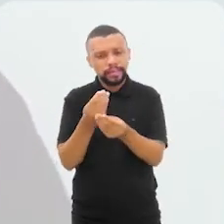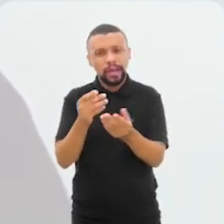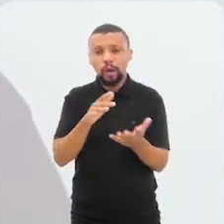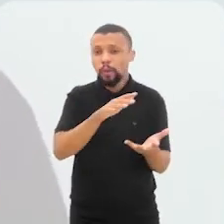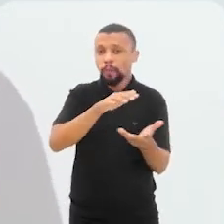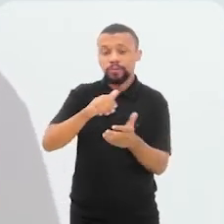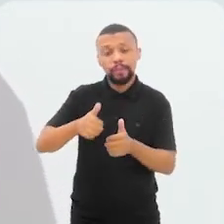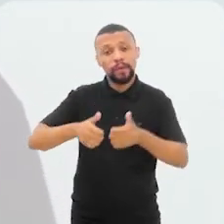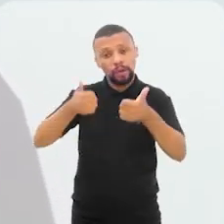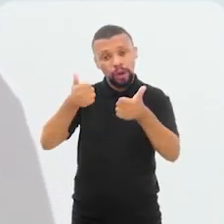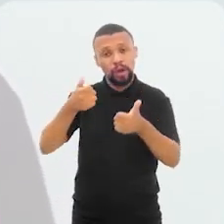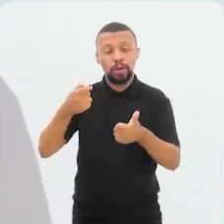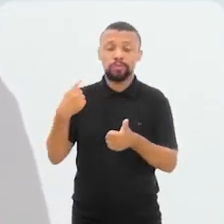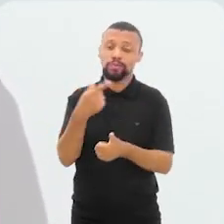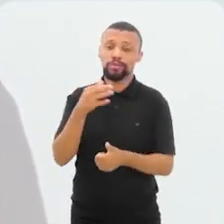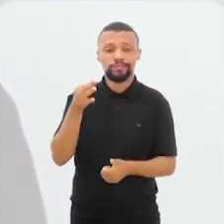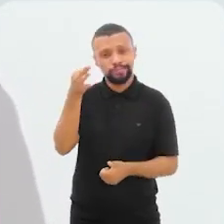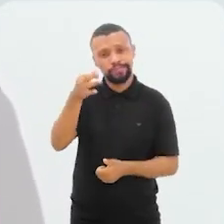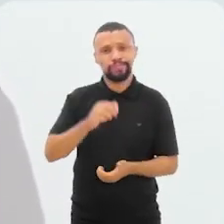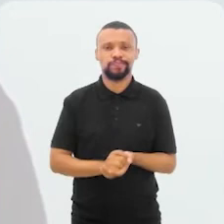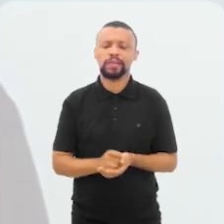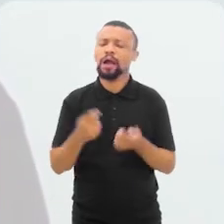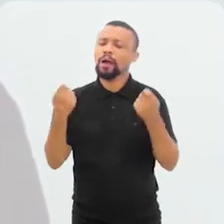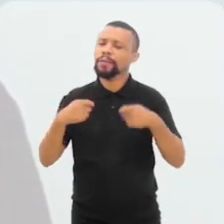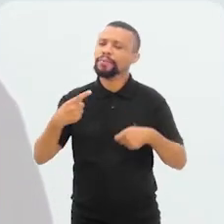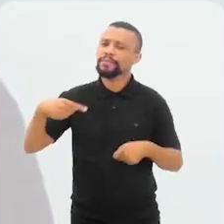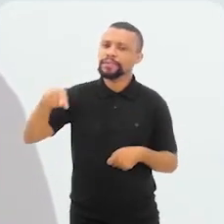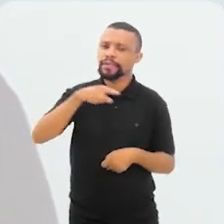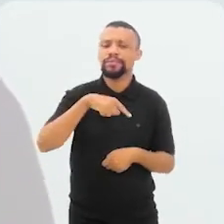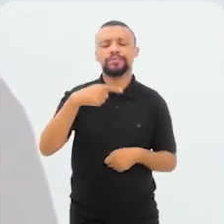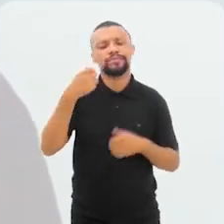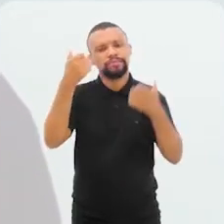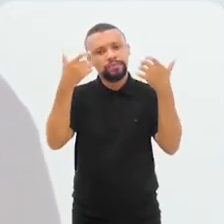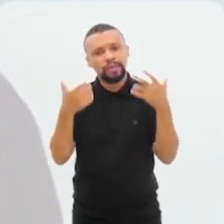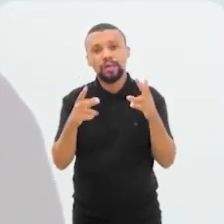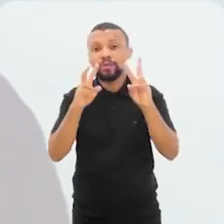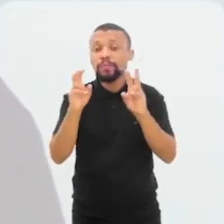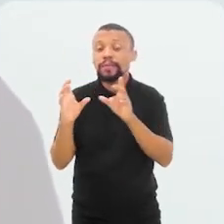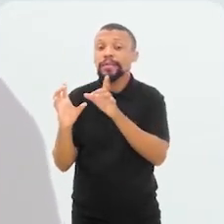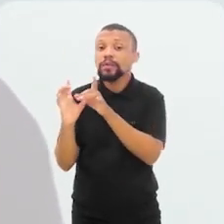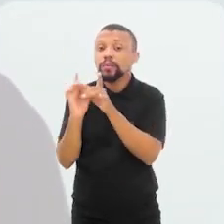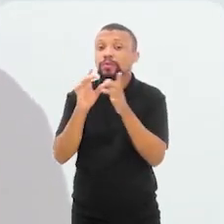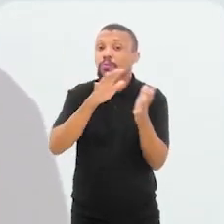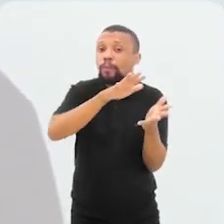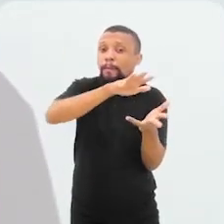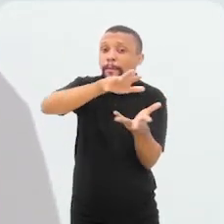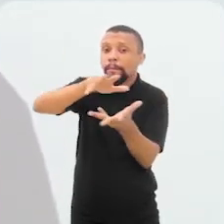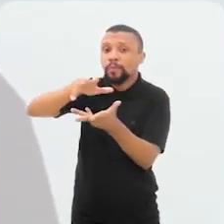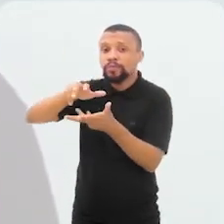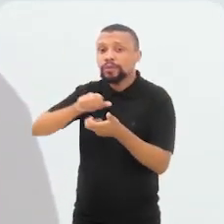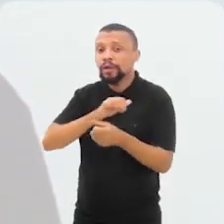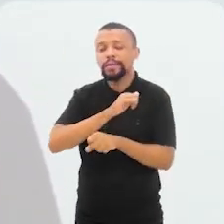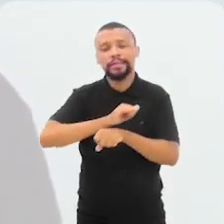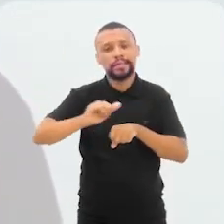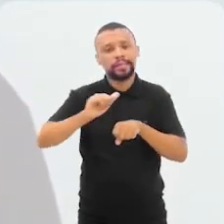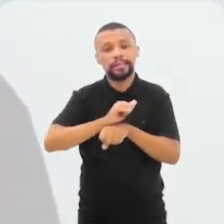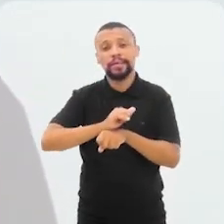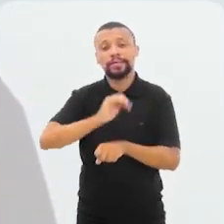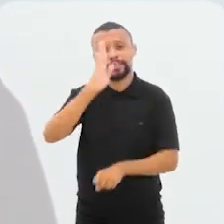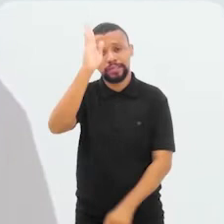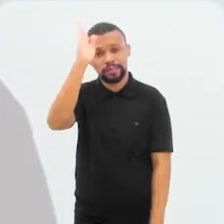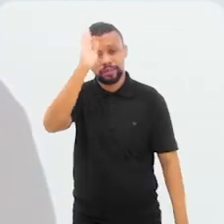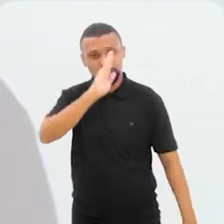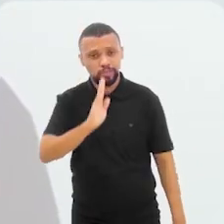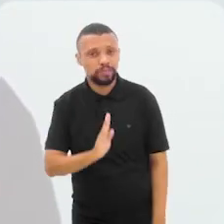os nossos descendentes. Eu queria que vocês falassem um pouquinho para a gente aqui desse contexto mundial e da estratégia nacional,